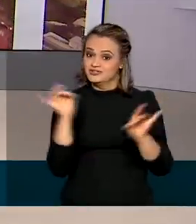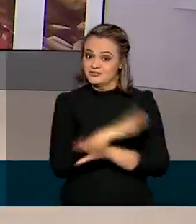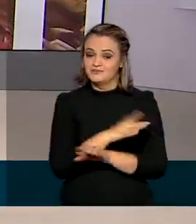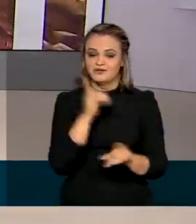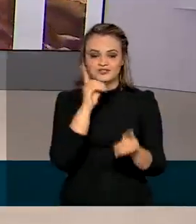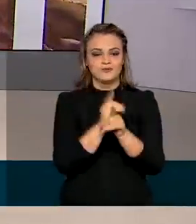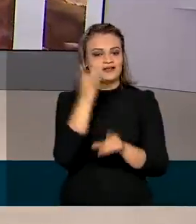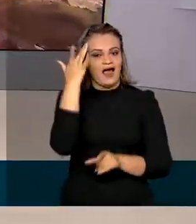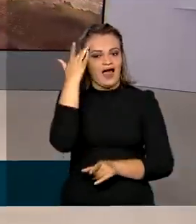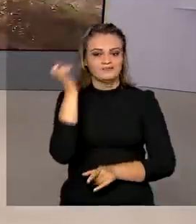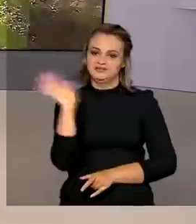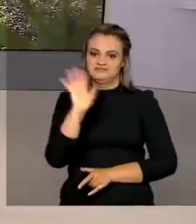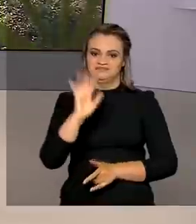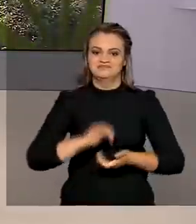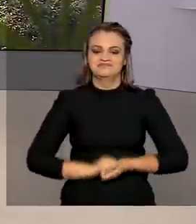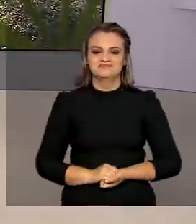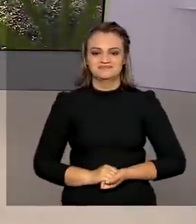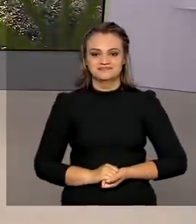nos vemos amanhã. Até lá!